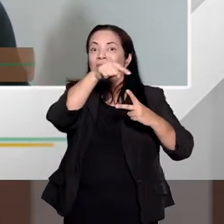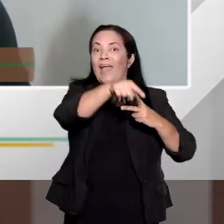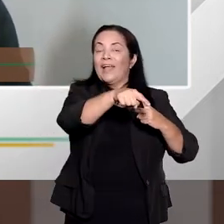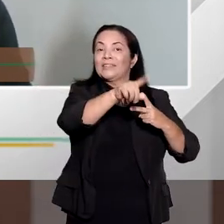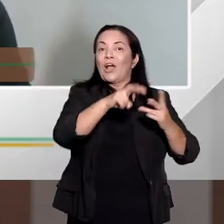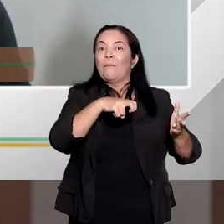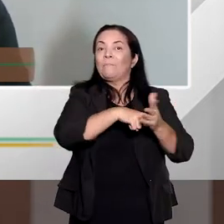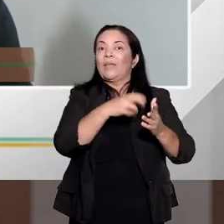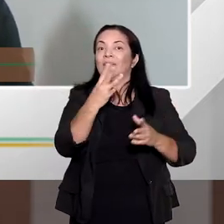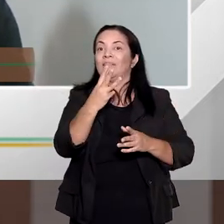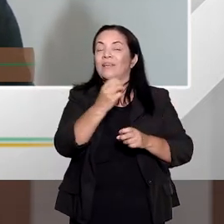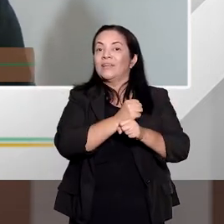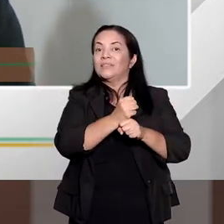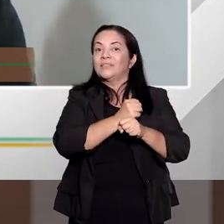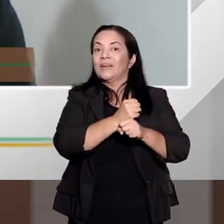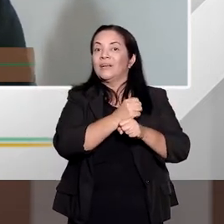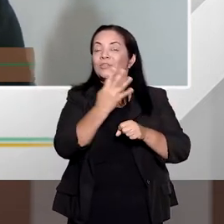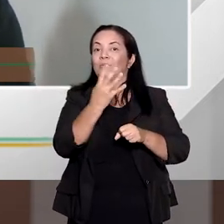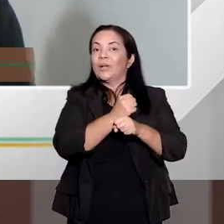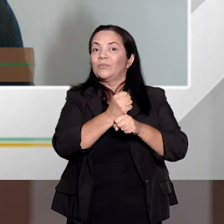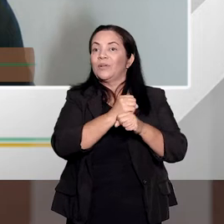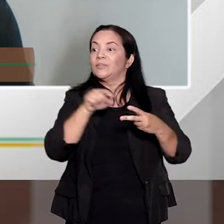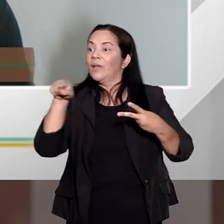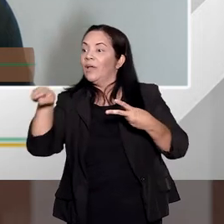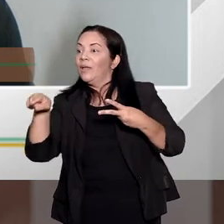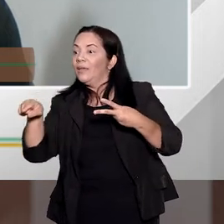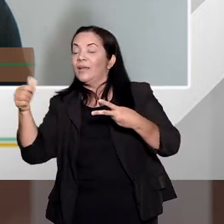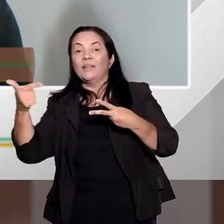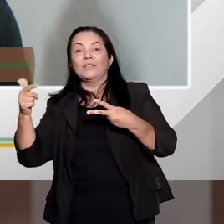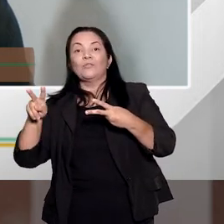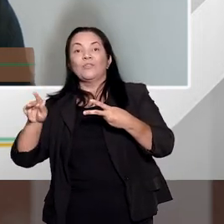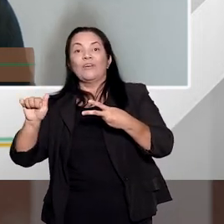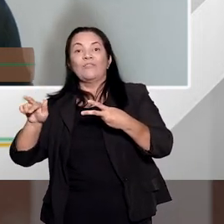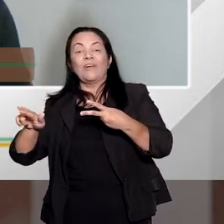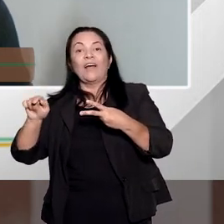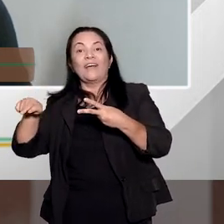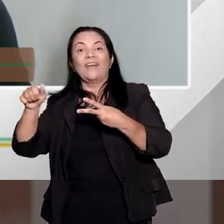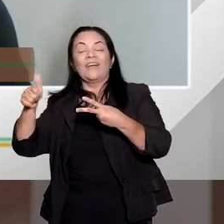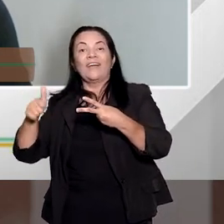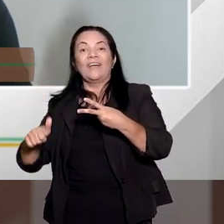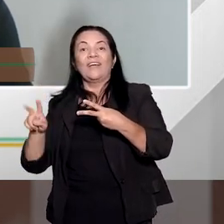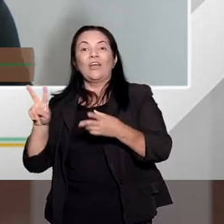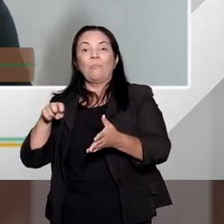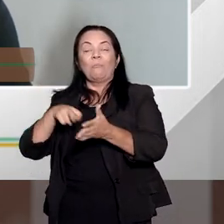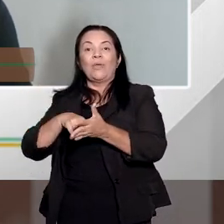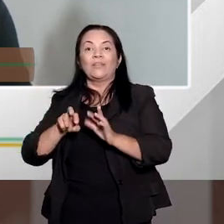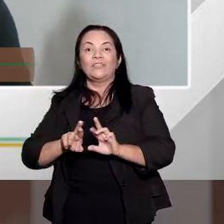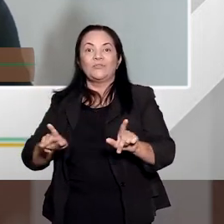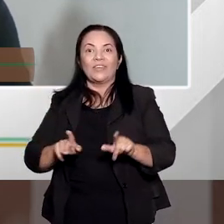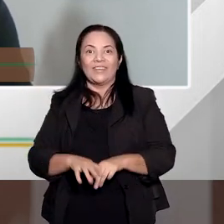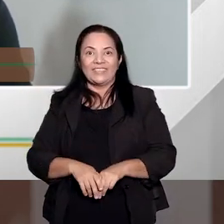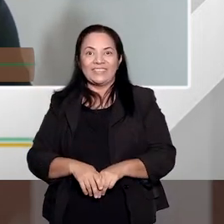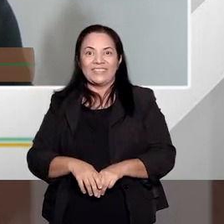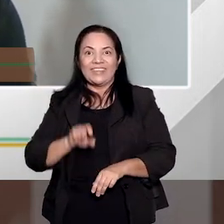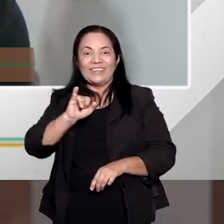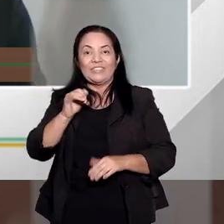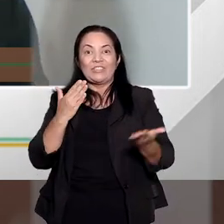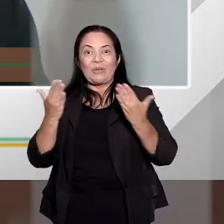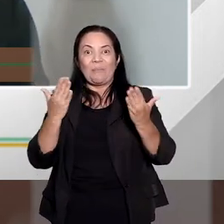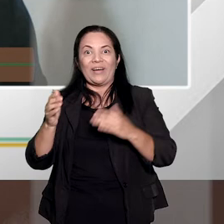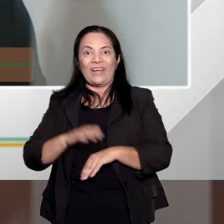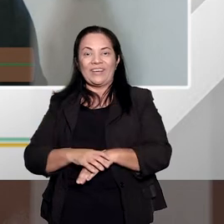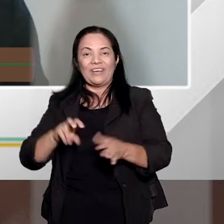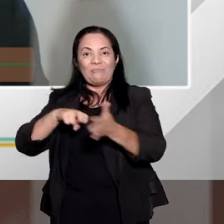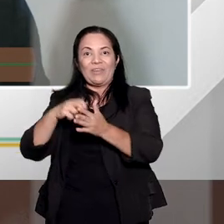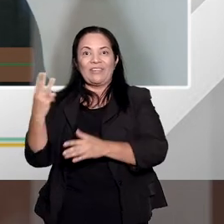três e quatro e o mesmo furto nas mesmas circunstâncias julgado, por exemplo, de forma diferente na segunda vara criminal com uma pena de